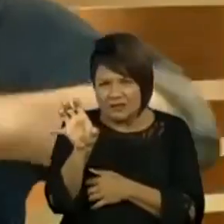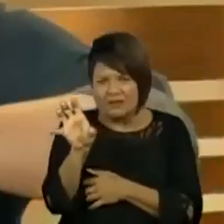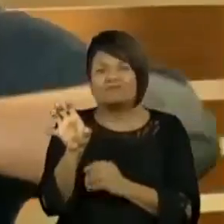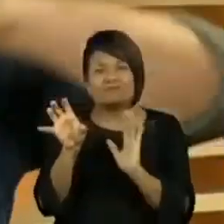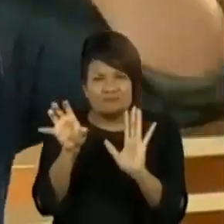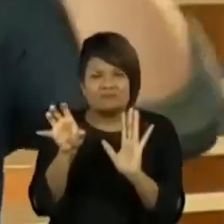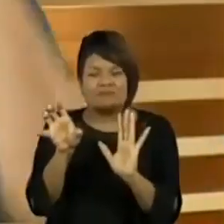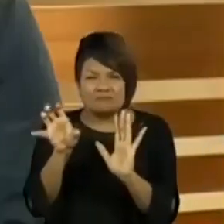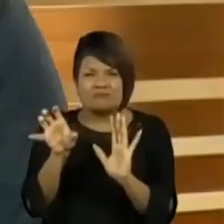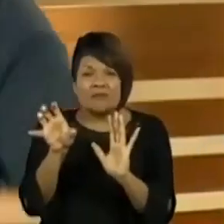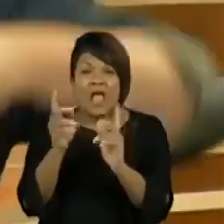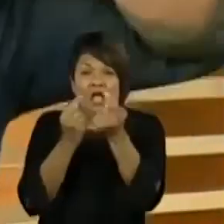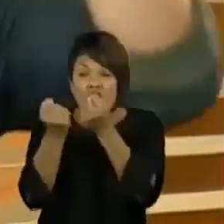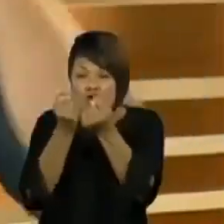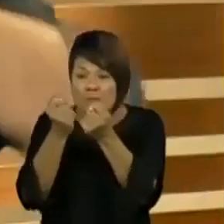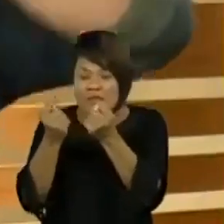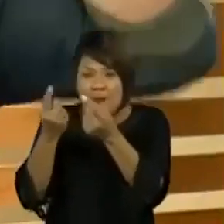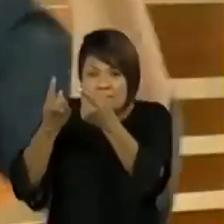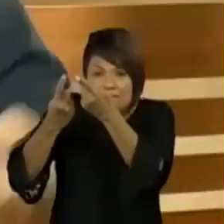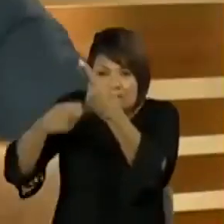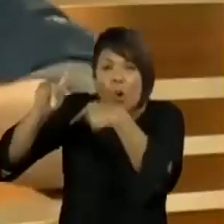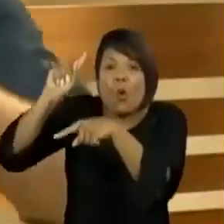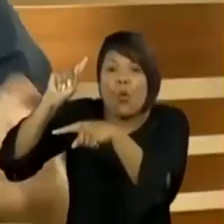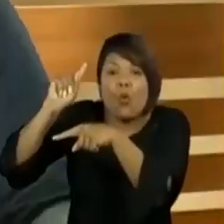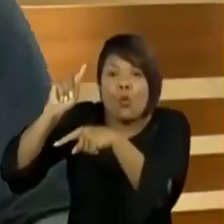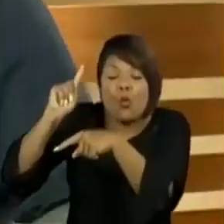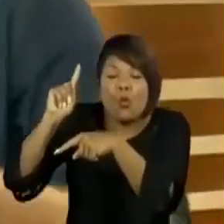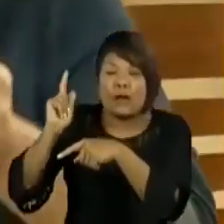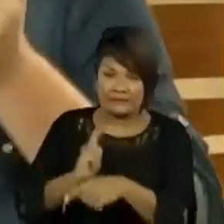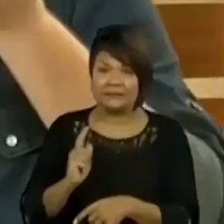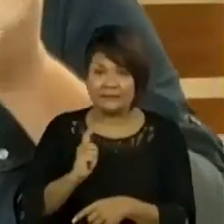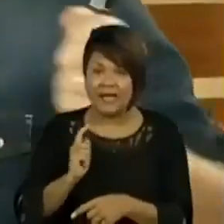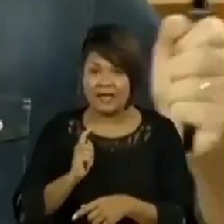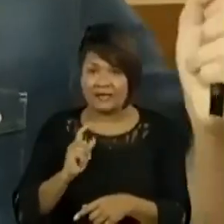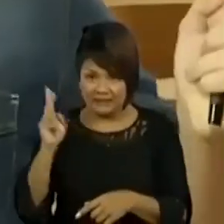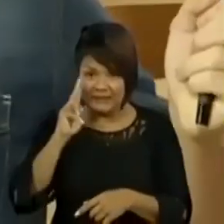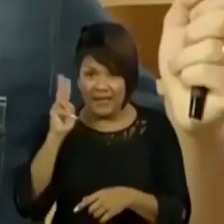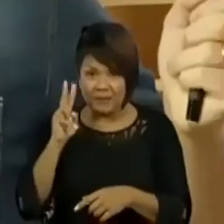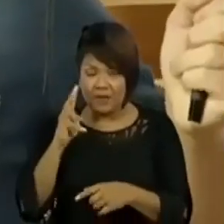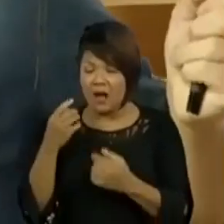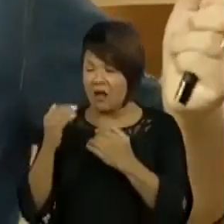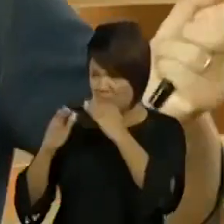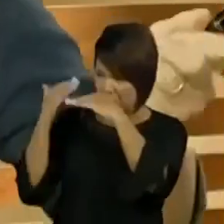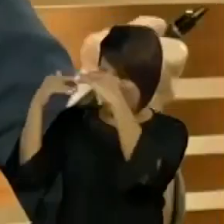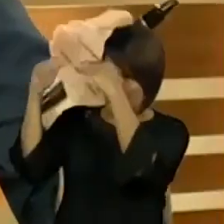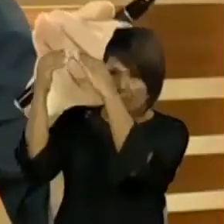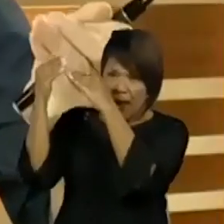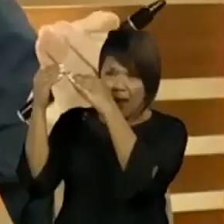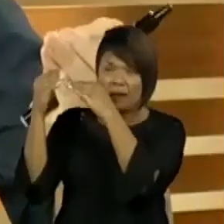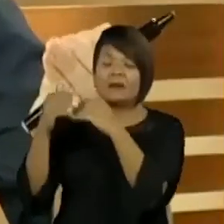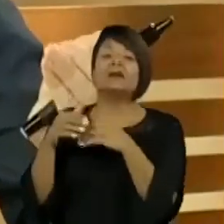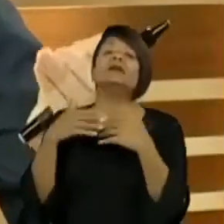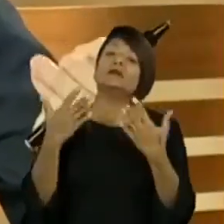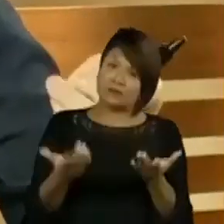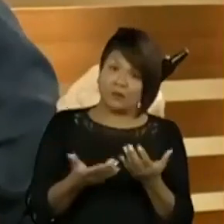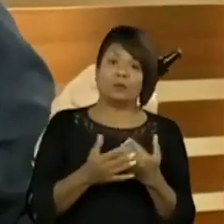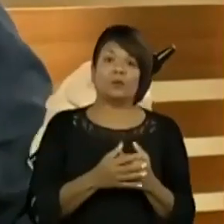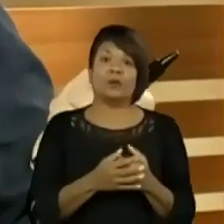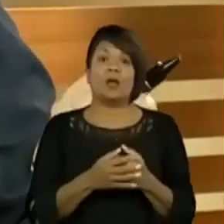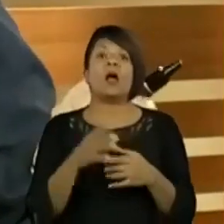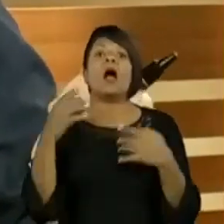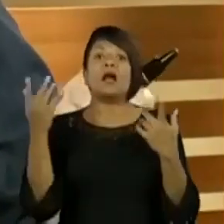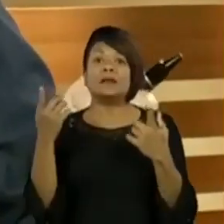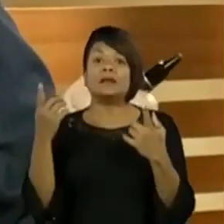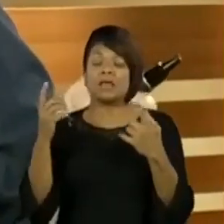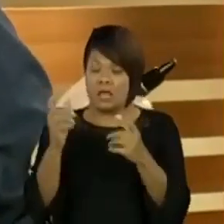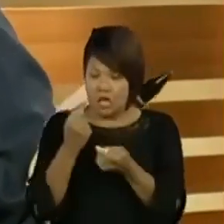o desenvolvimento econômico do estado de São Paulo, Rio, Minas, a região sudeste, cresceu de maneira muito rápida e a economia